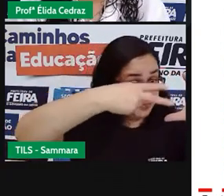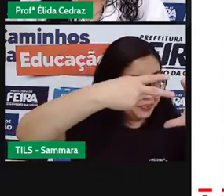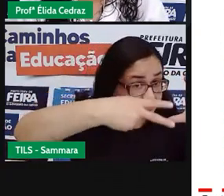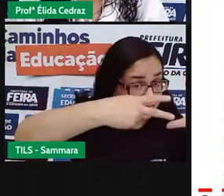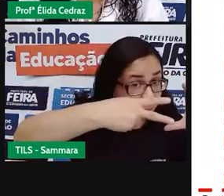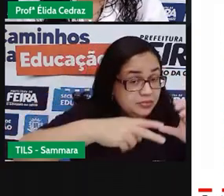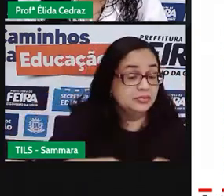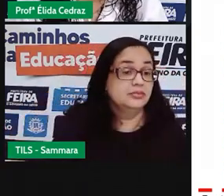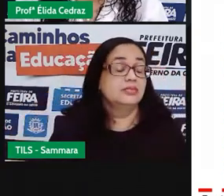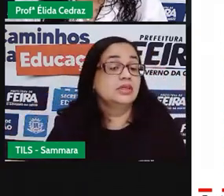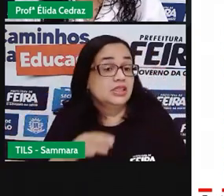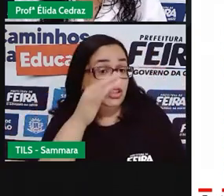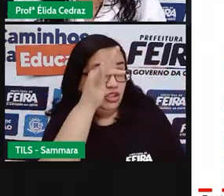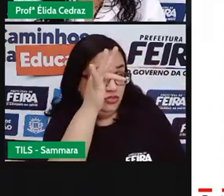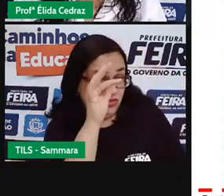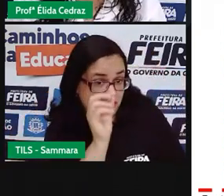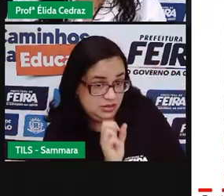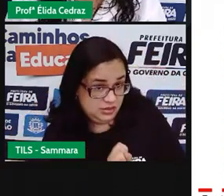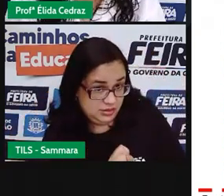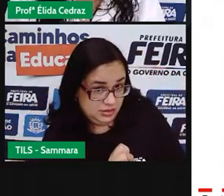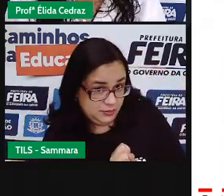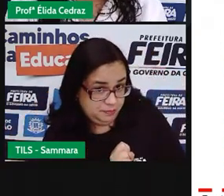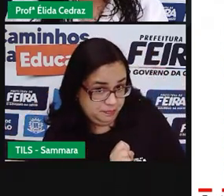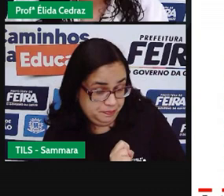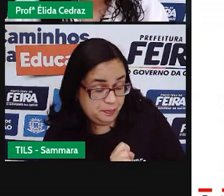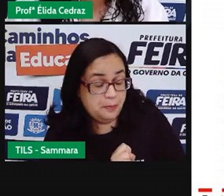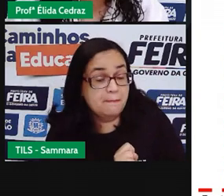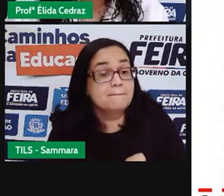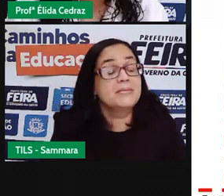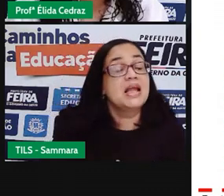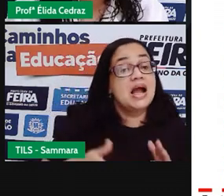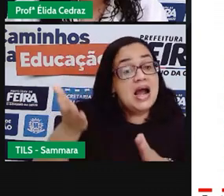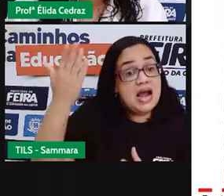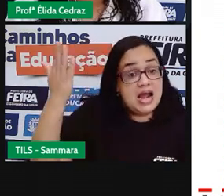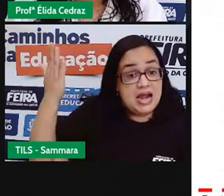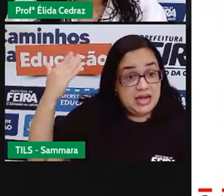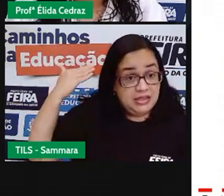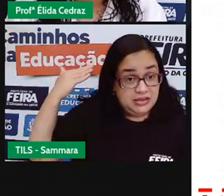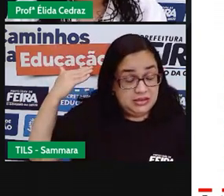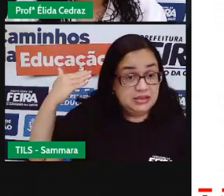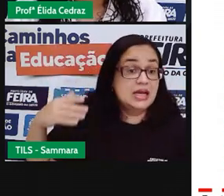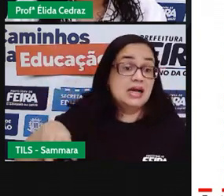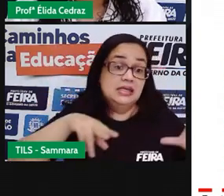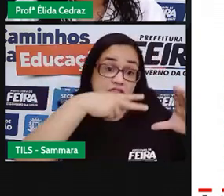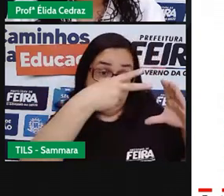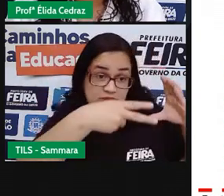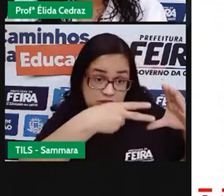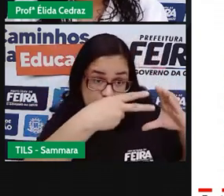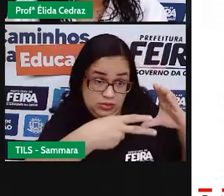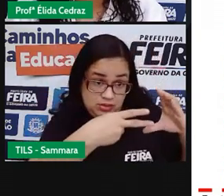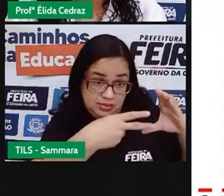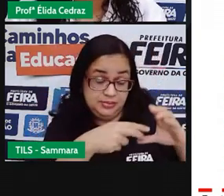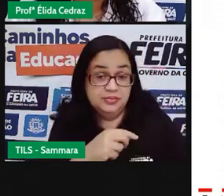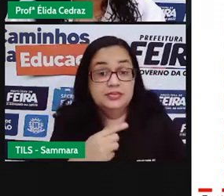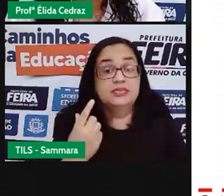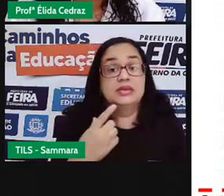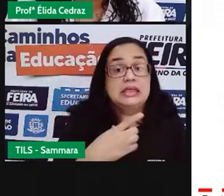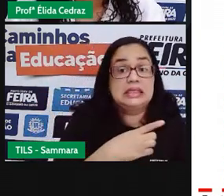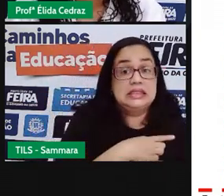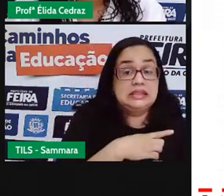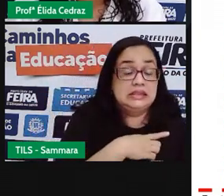de Vereadores de Feira de Santana. Antigamente, a Câmara de Vereadores era